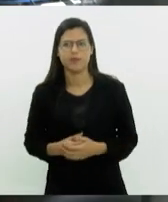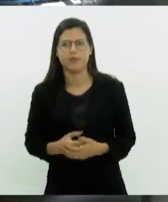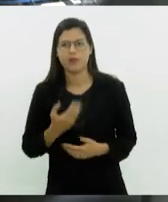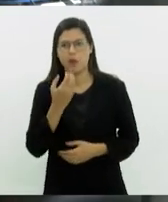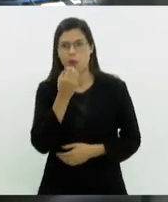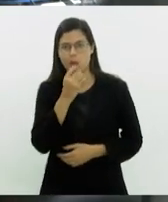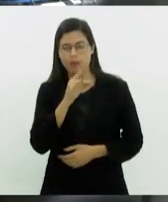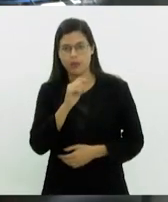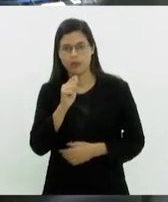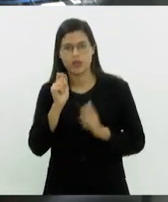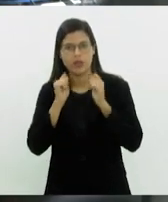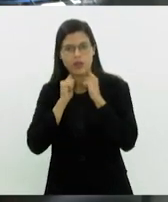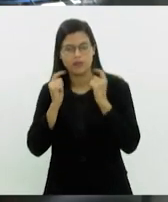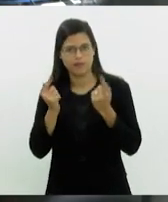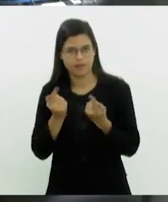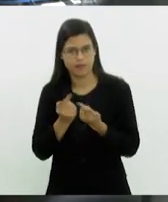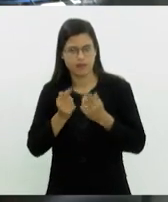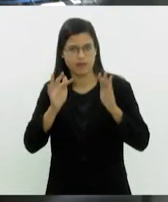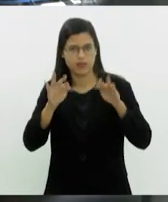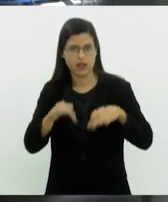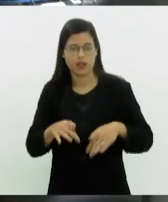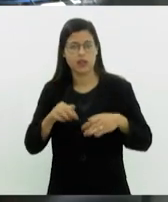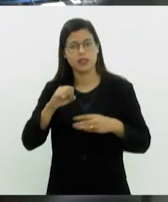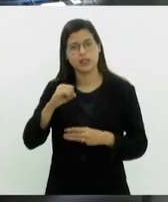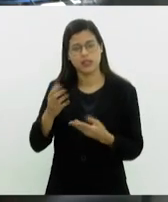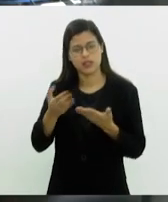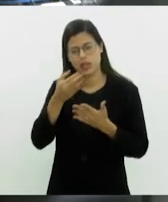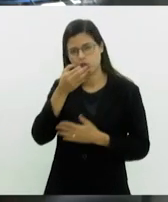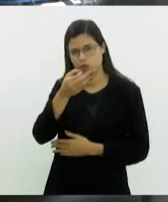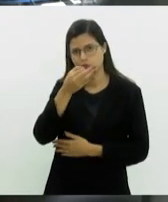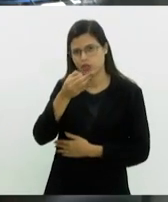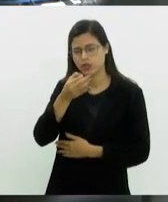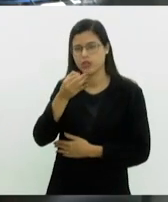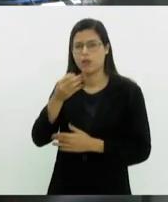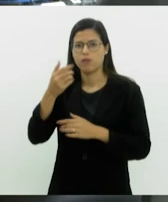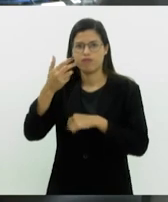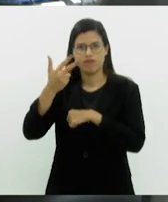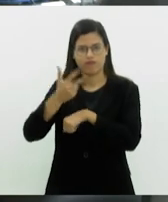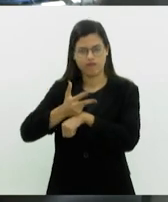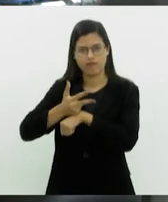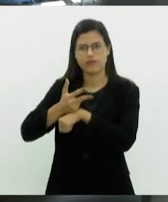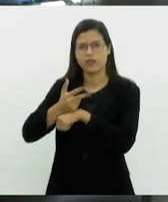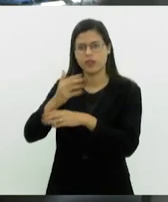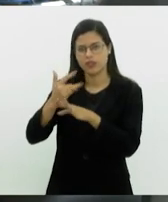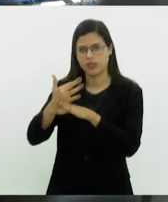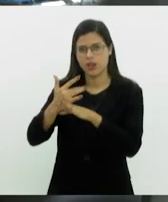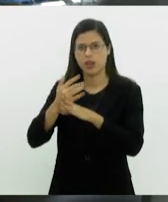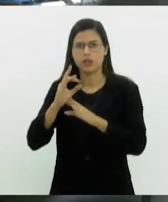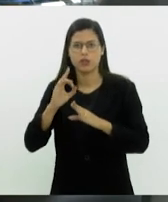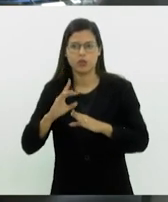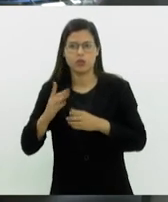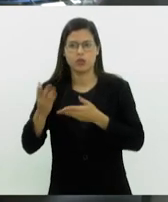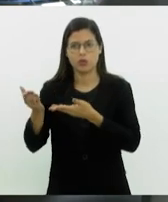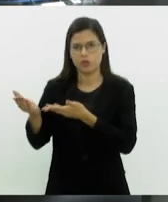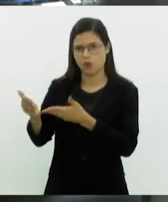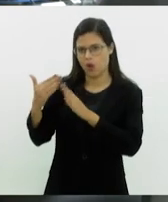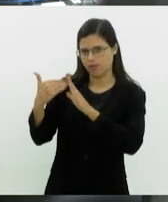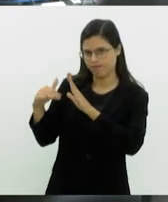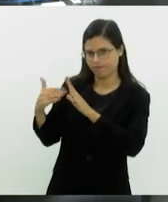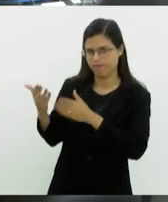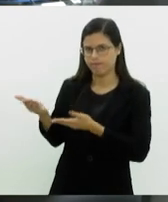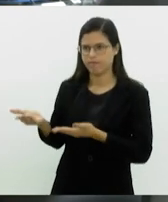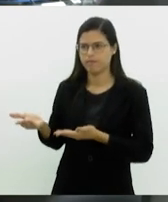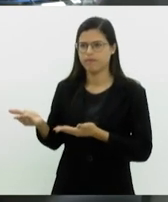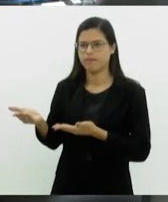Bom Dia Alerje termina aqui. Se você quiser enviar sugestões ou vídeos aí da sua cidade, é só acessar nosso e-mail, tvalerje, arroba, alerje